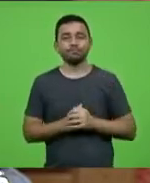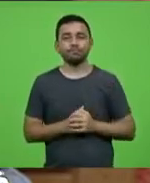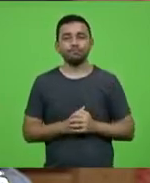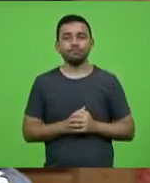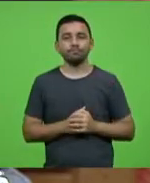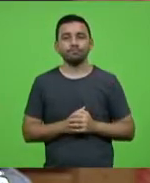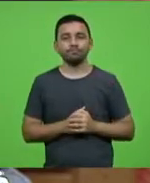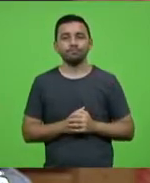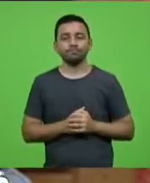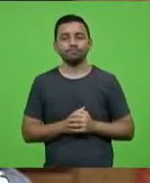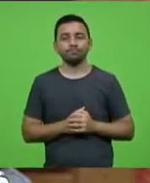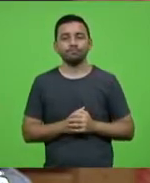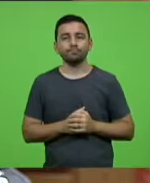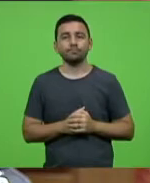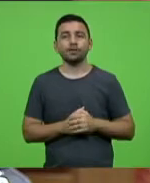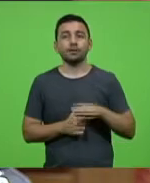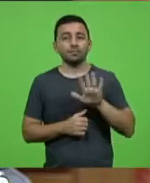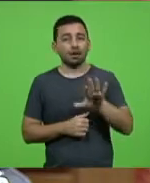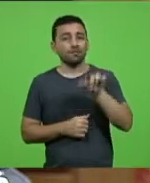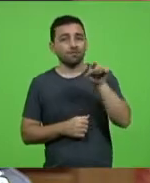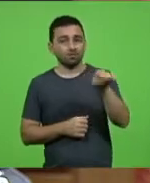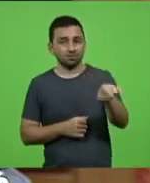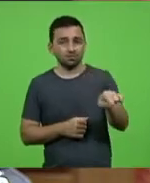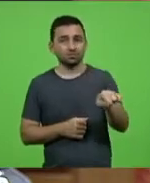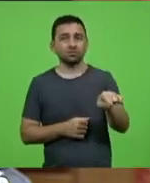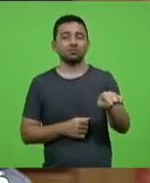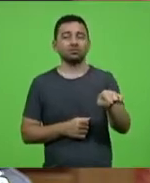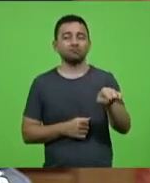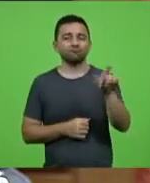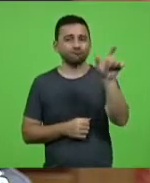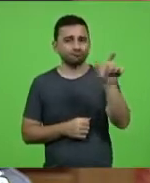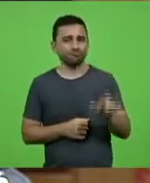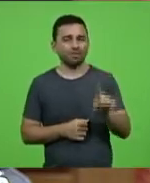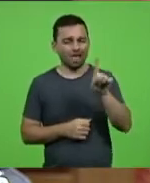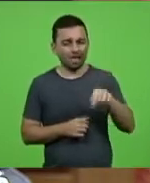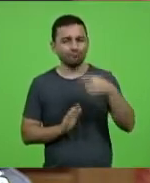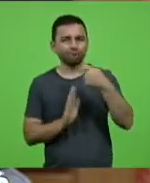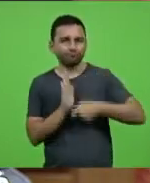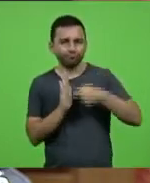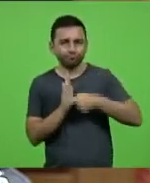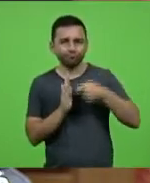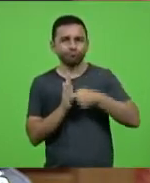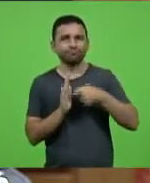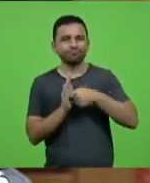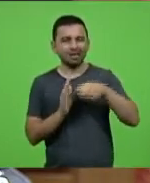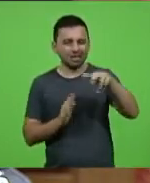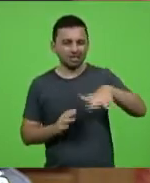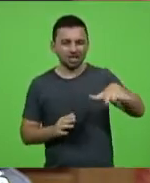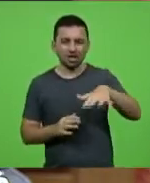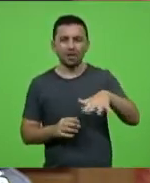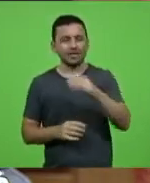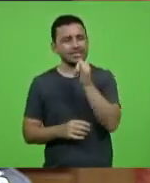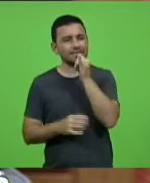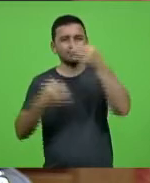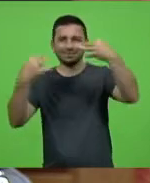respeitar, mas Vossa Excelência é um lutador pela terra, é um exemplo e a gente fica